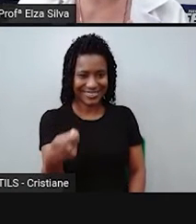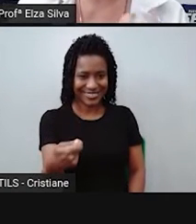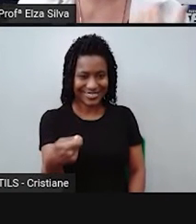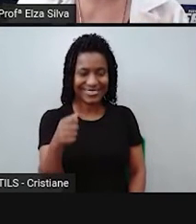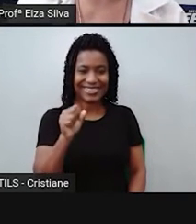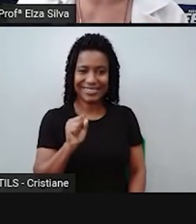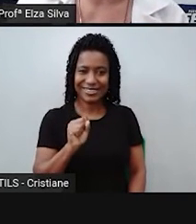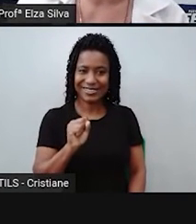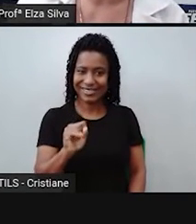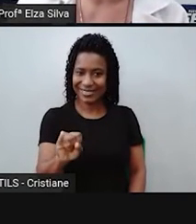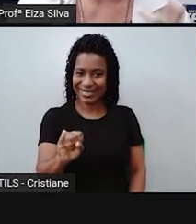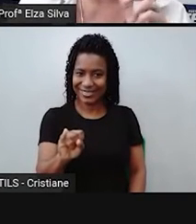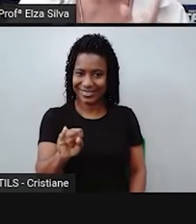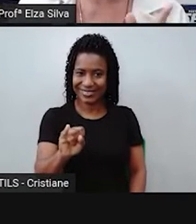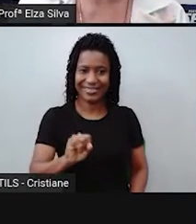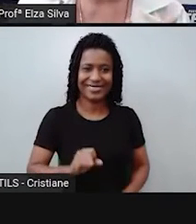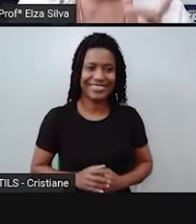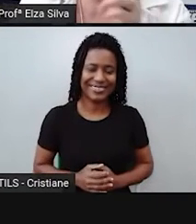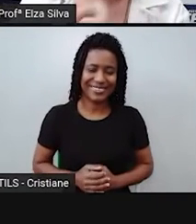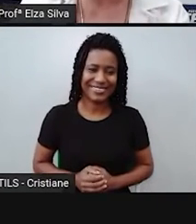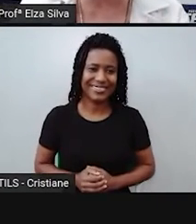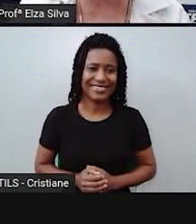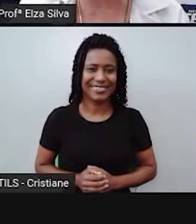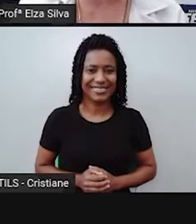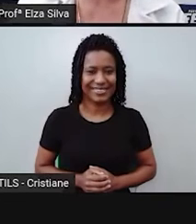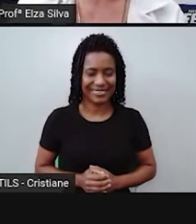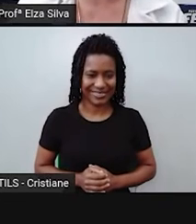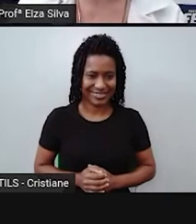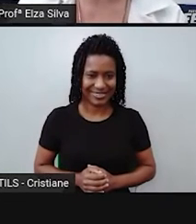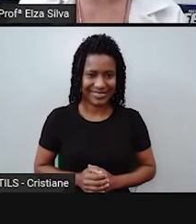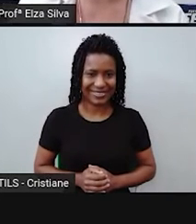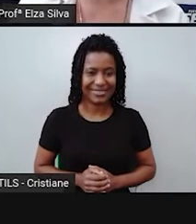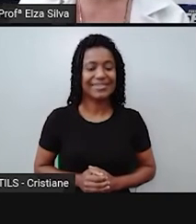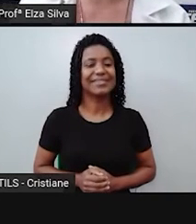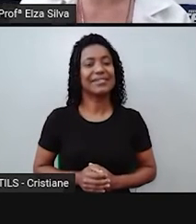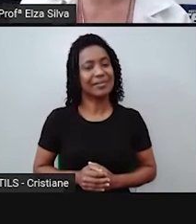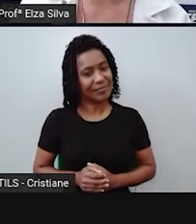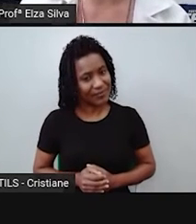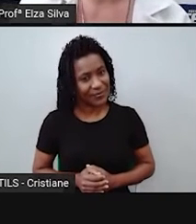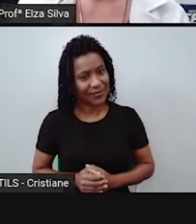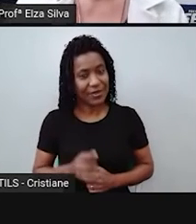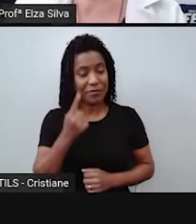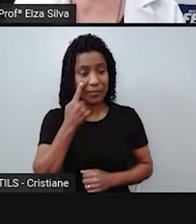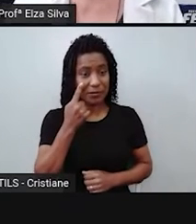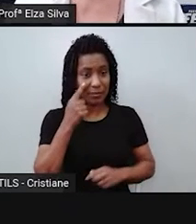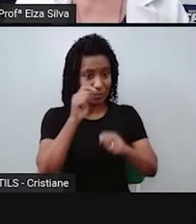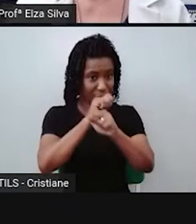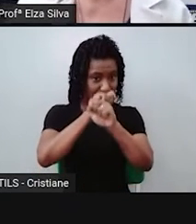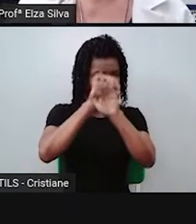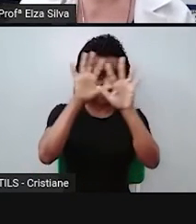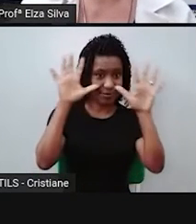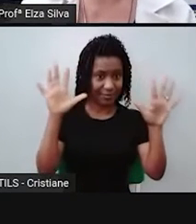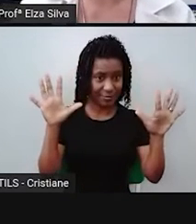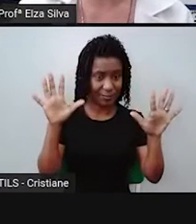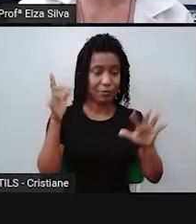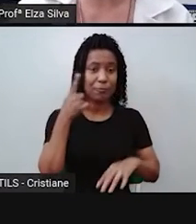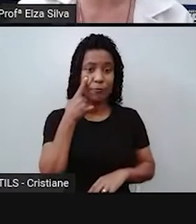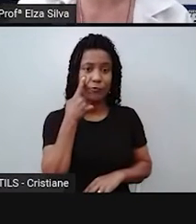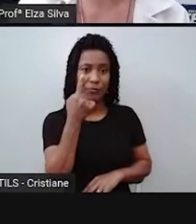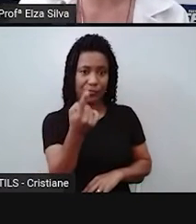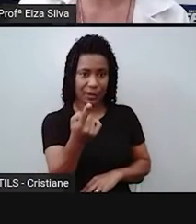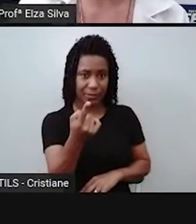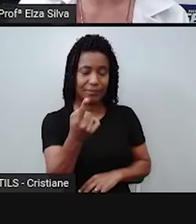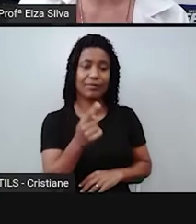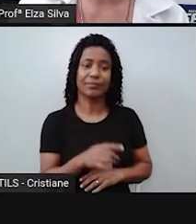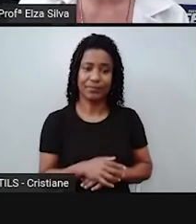conjunção C. Ok? Então vamos compreender um pouco mais sobre isto. Vejam que eu trago aqui dois exemplos